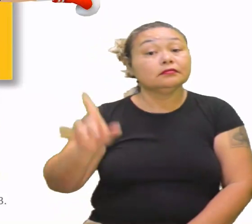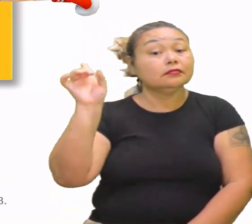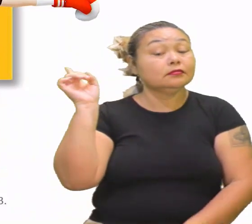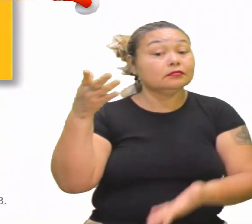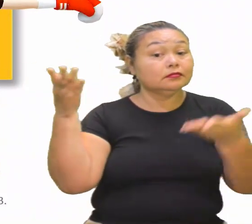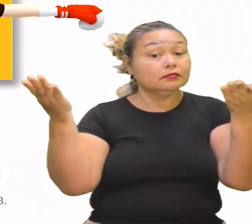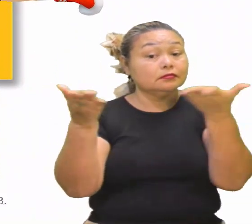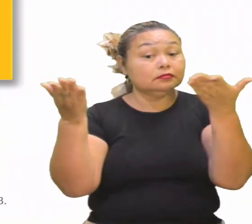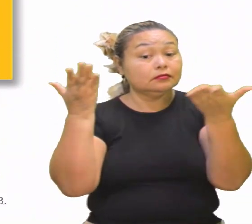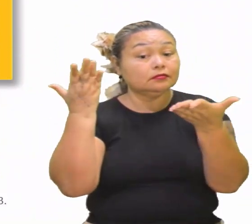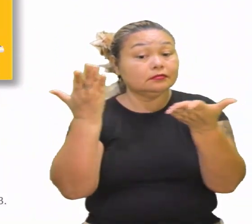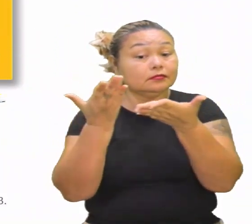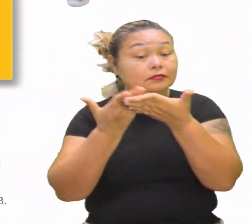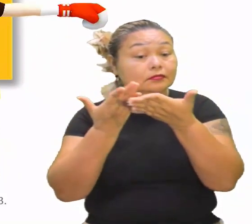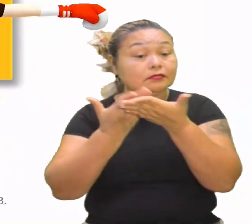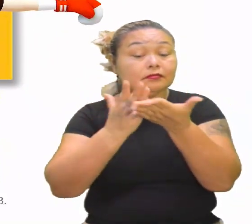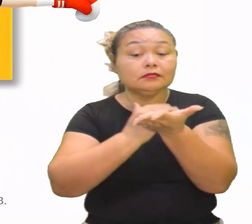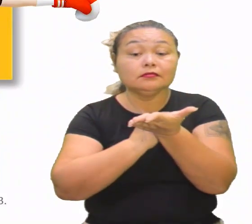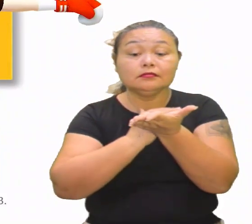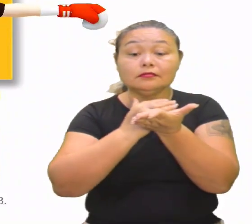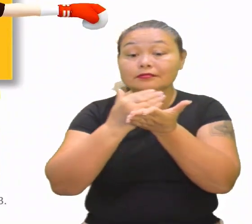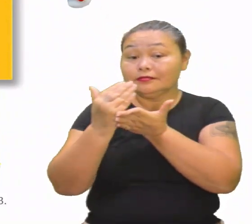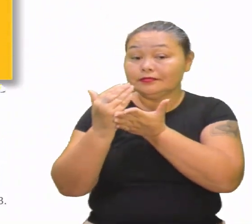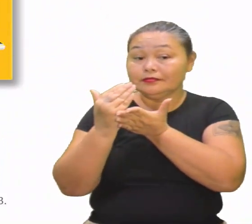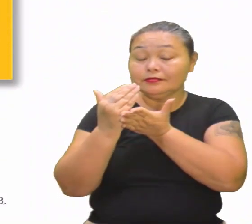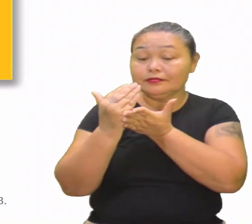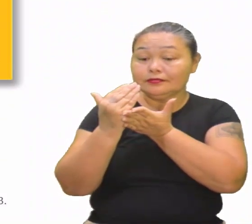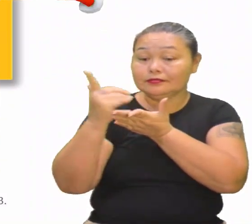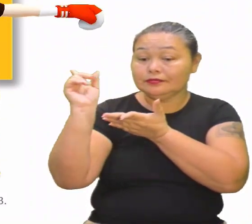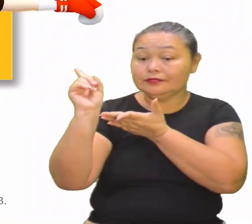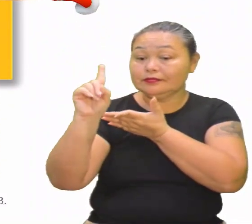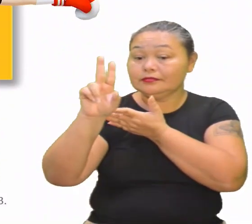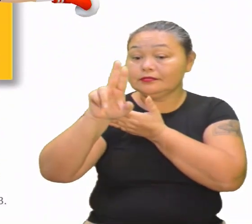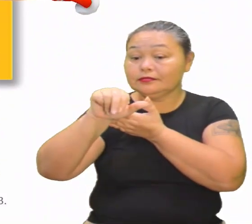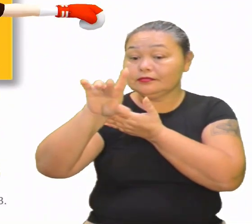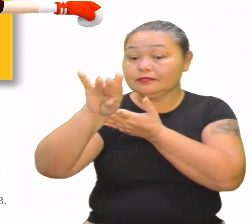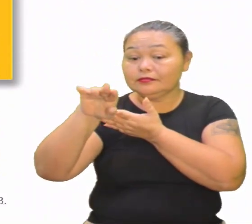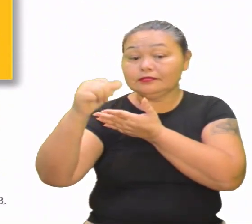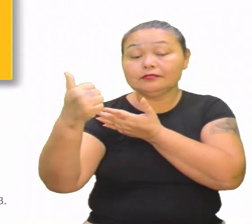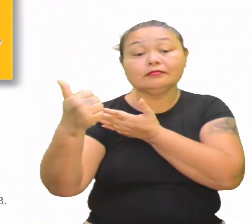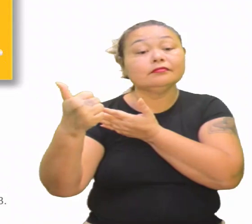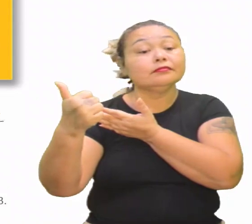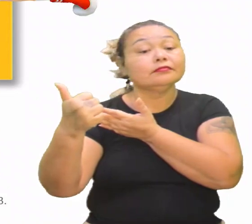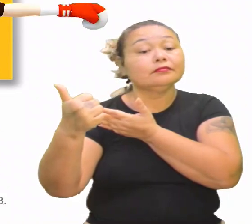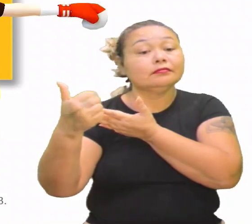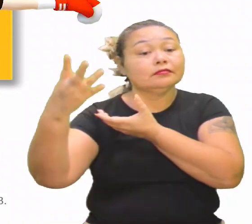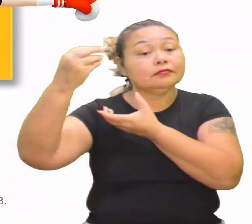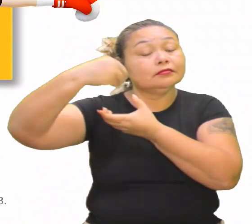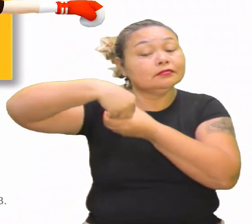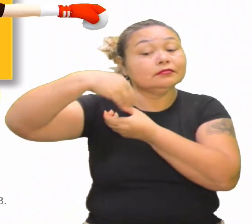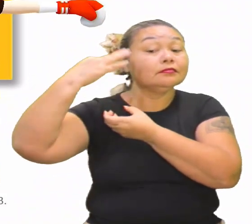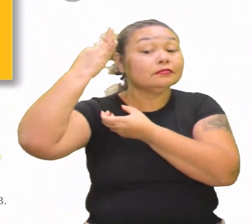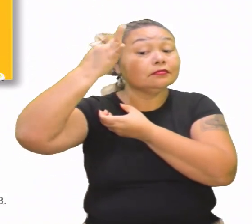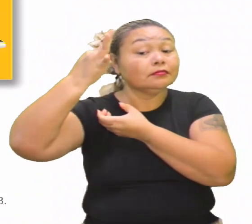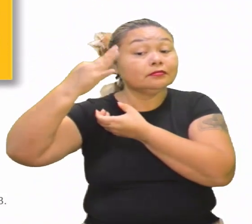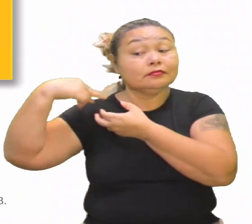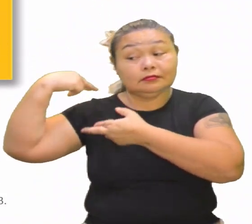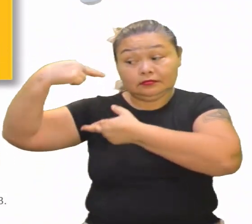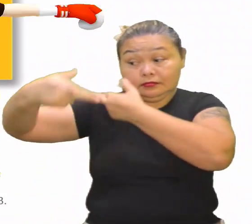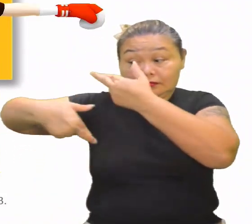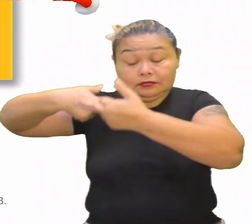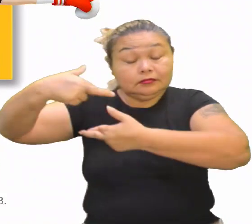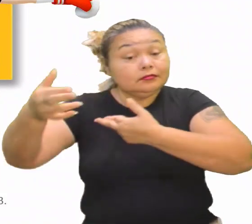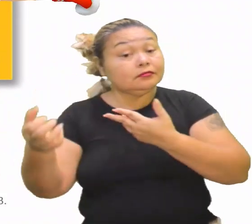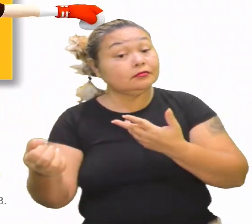Agora, a nossa aula de hoje, ó! Iniciando esse modo, essa unidade. Nós vamos ver dentro da filosofia renascentista,